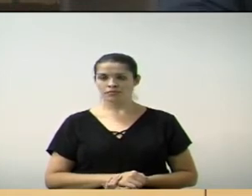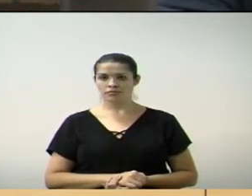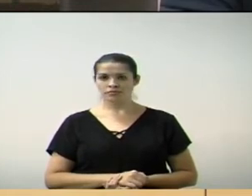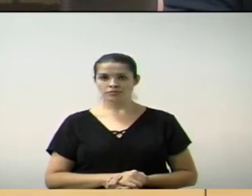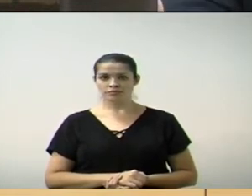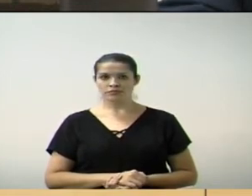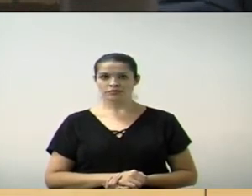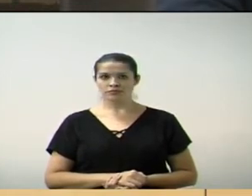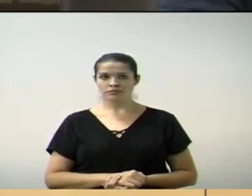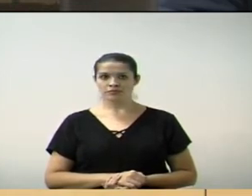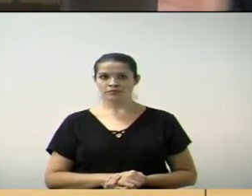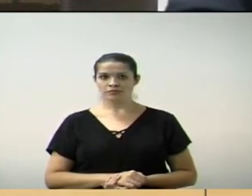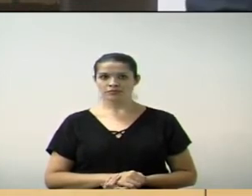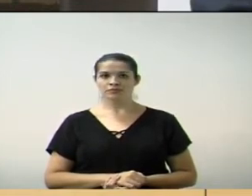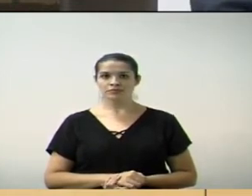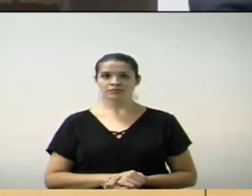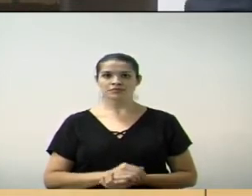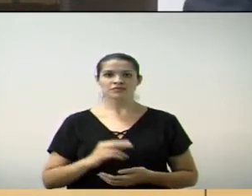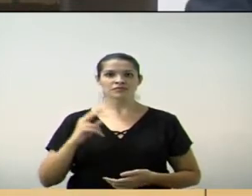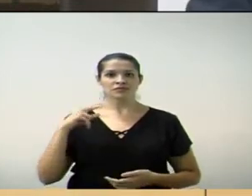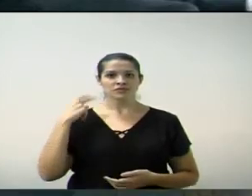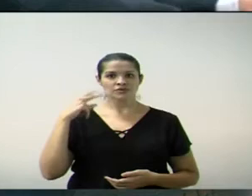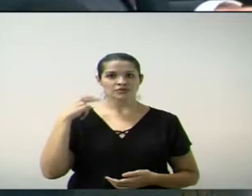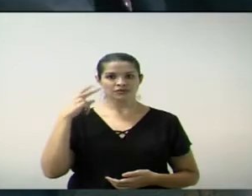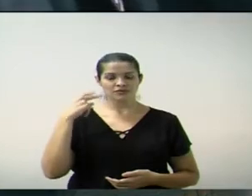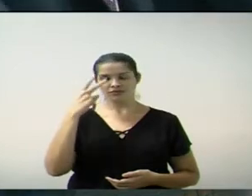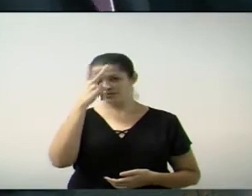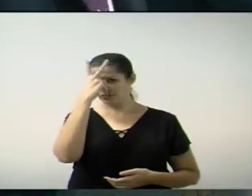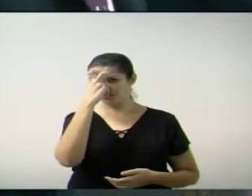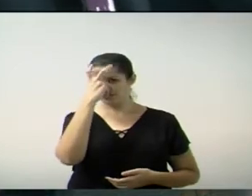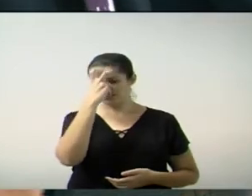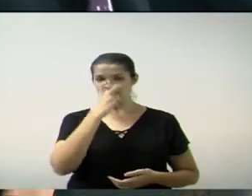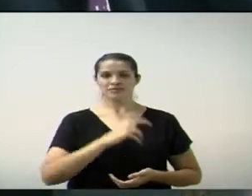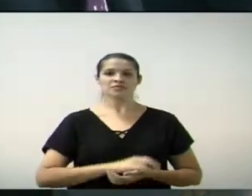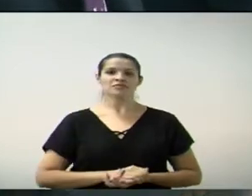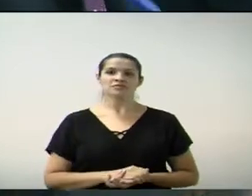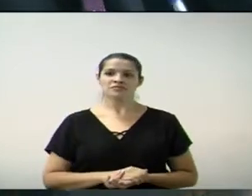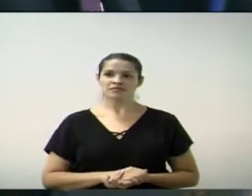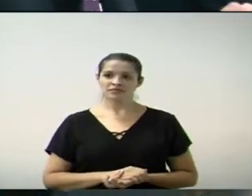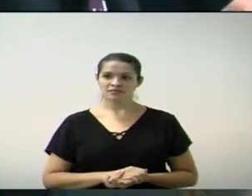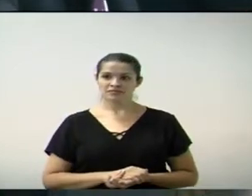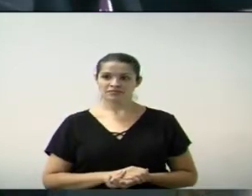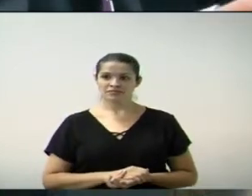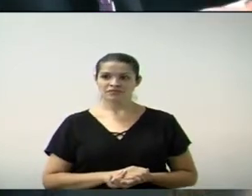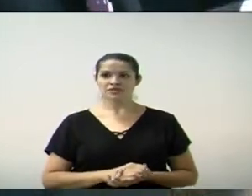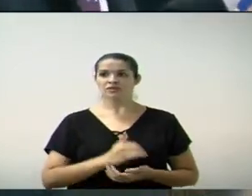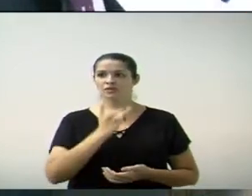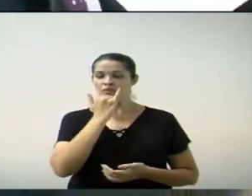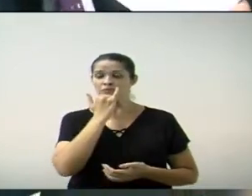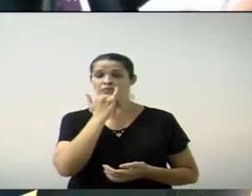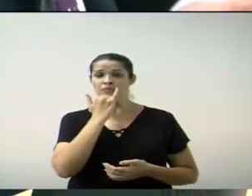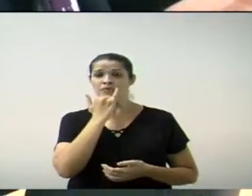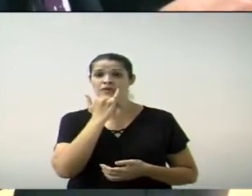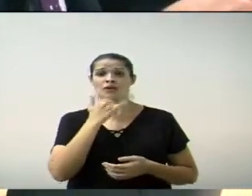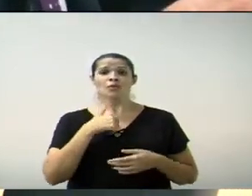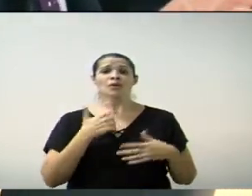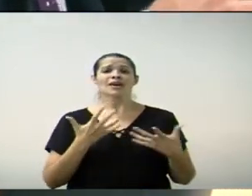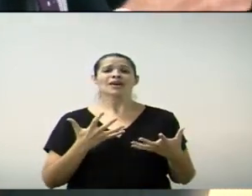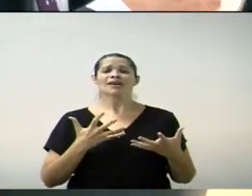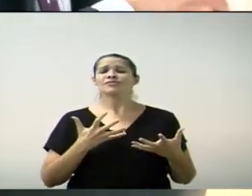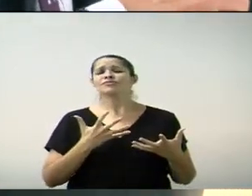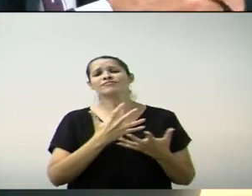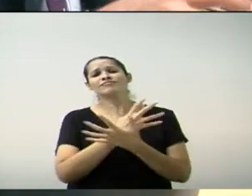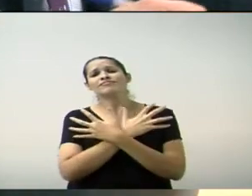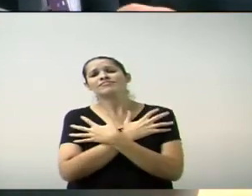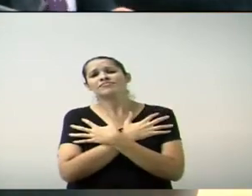Com a palavra o vereador Fábio Valadão. Quebrando aqui completamente o protocolo e antes de encerrar, só deixo aqui um abraço muito